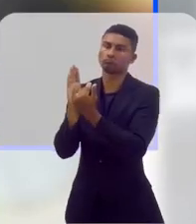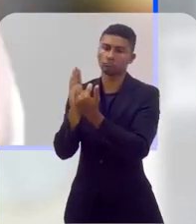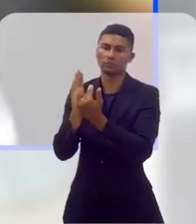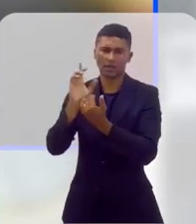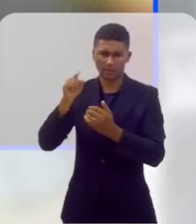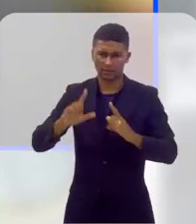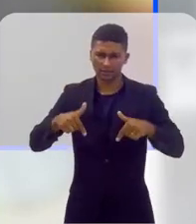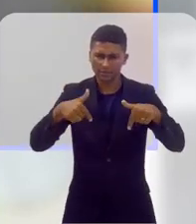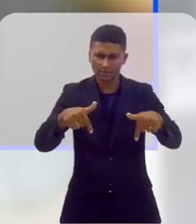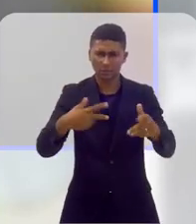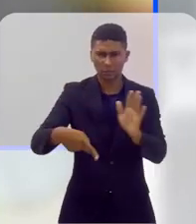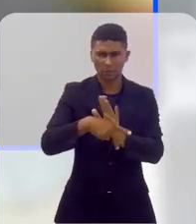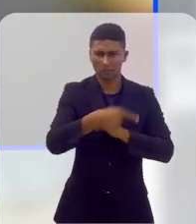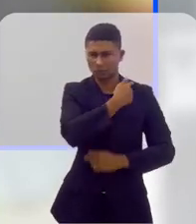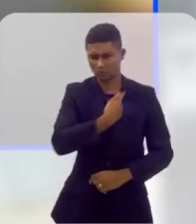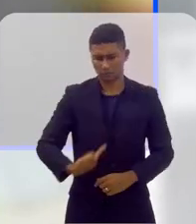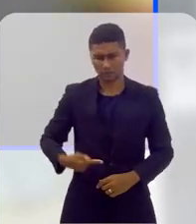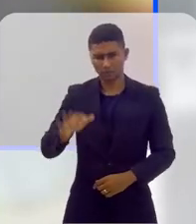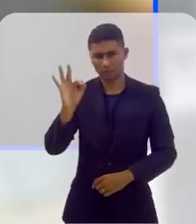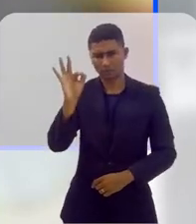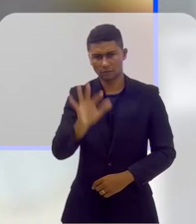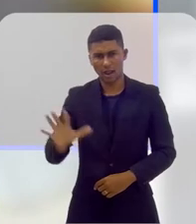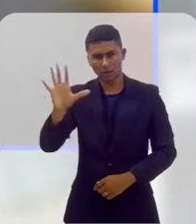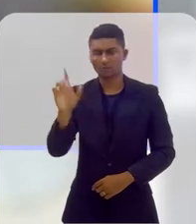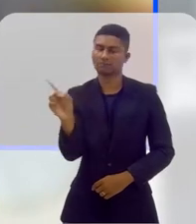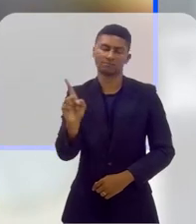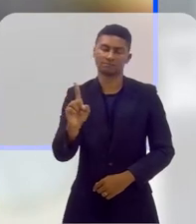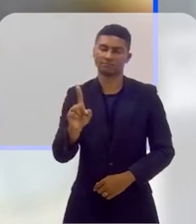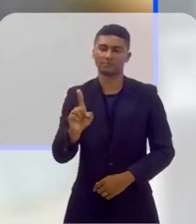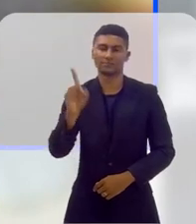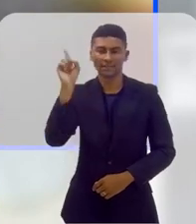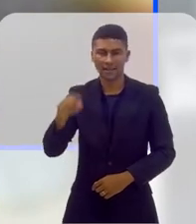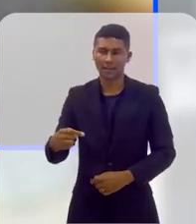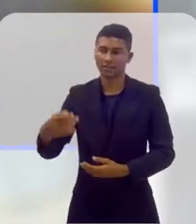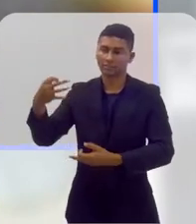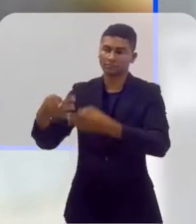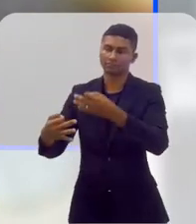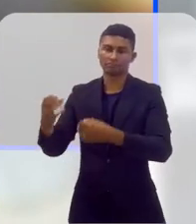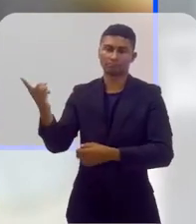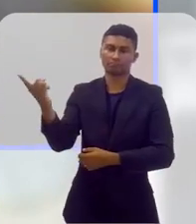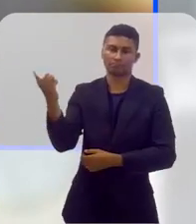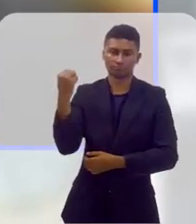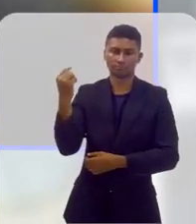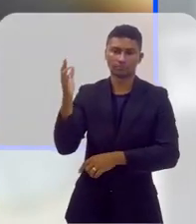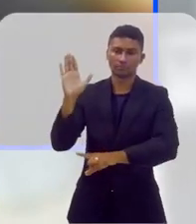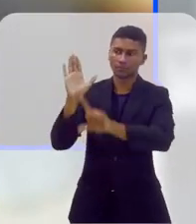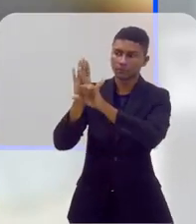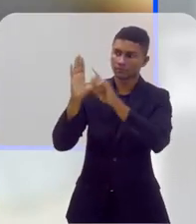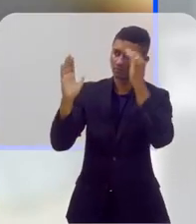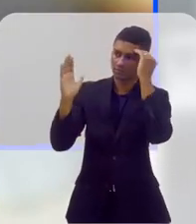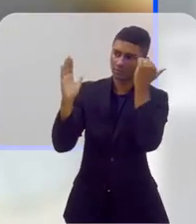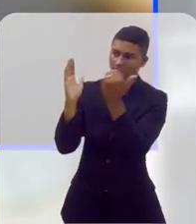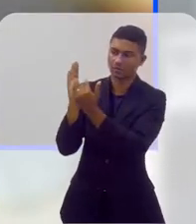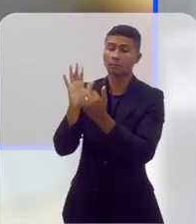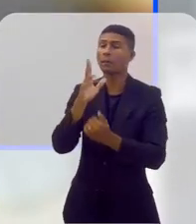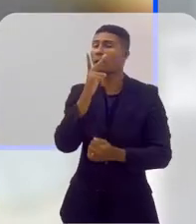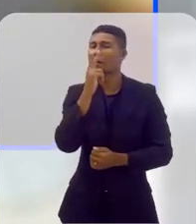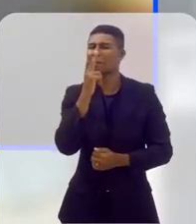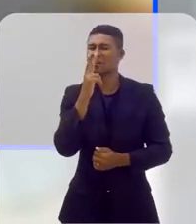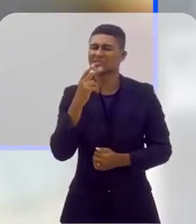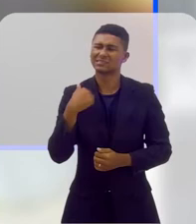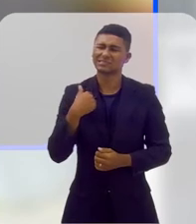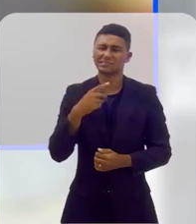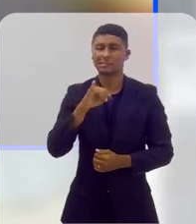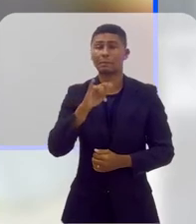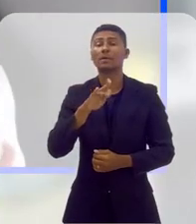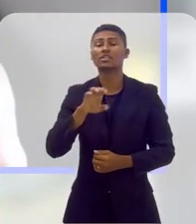IBGE feita pelo governo federal. Ele foi demandado e ainda existem muitas reticências. Olha, não sei se nós queremos efetivamente